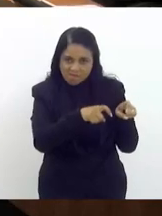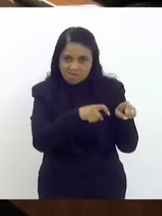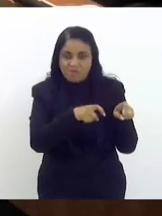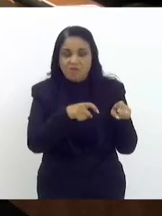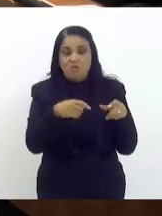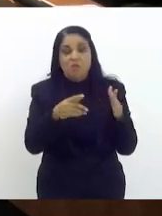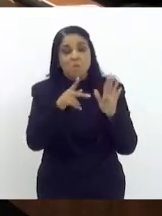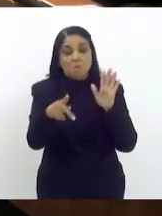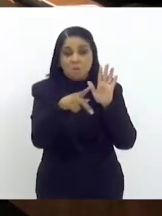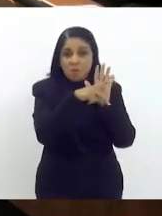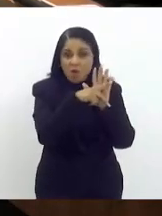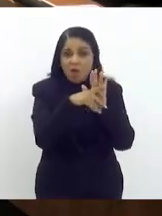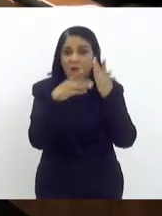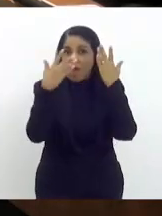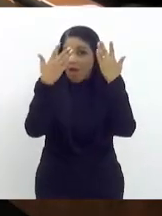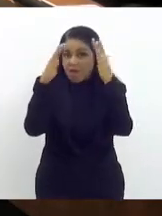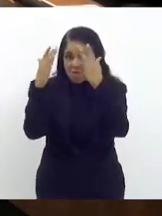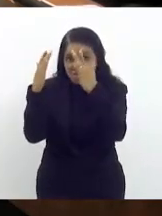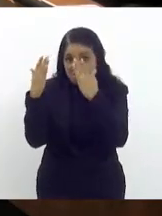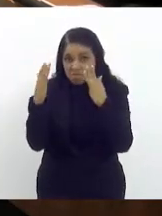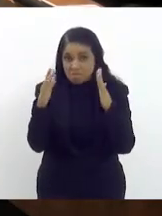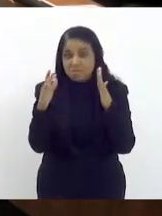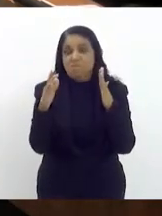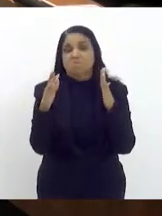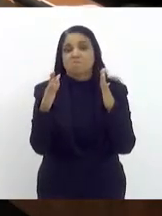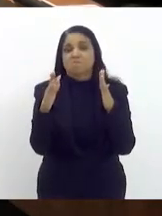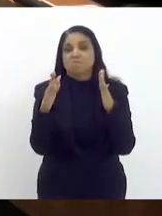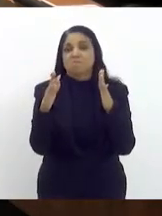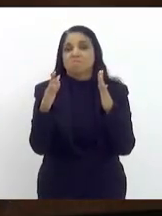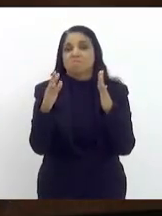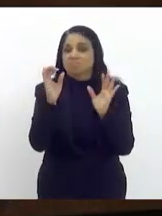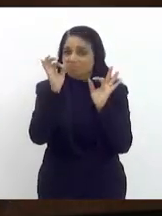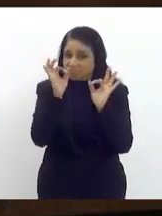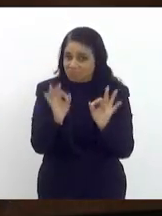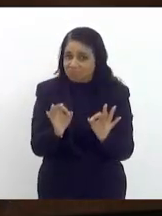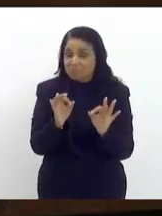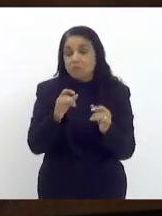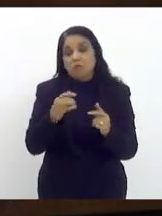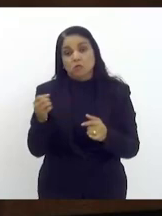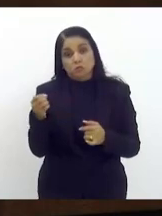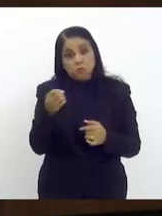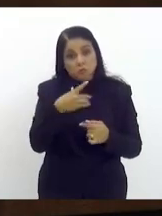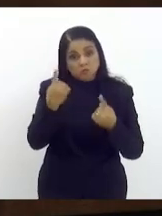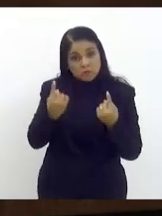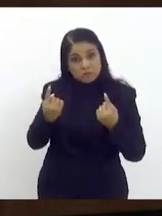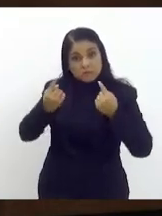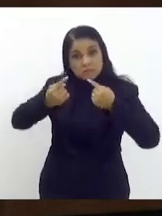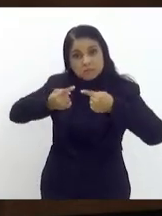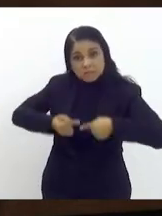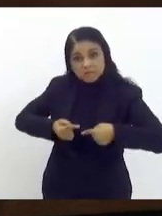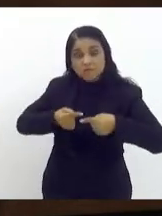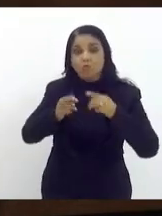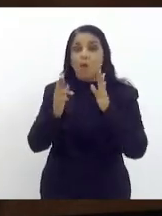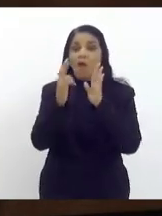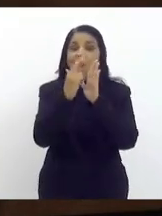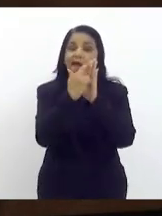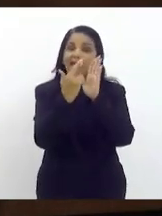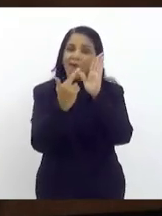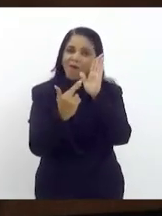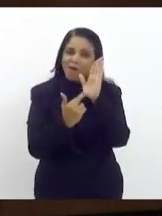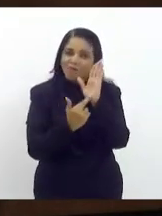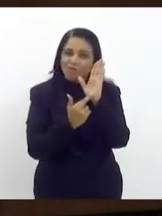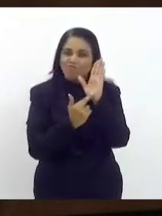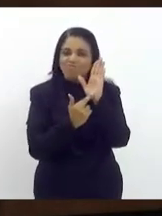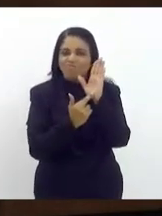aplaudido e aprovado por certo mas terá um novo desafio que é a regulamentação do projeto